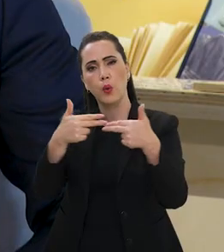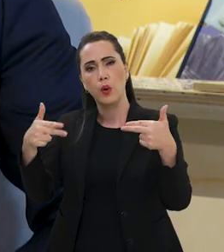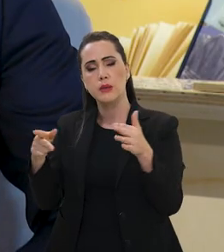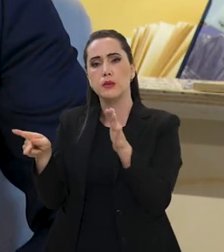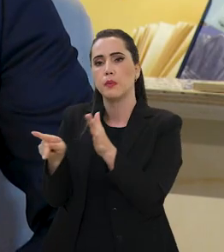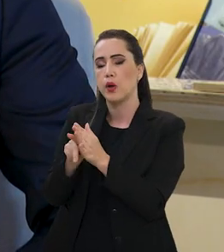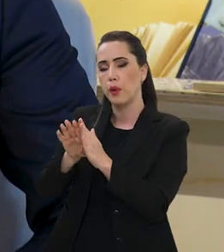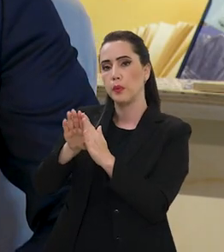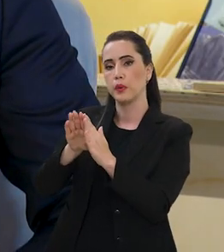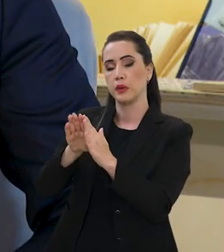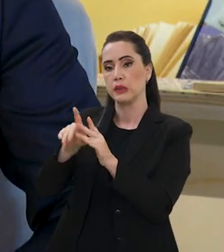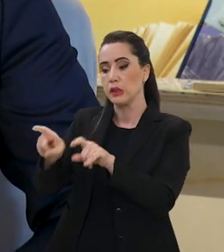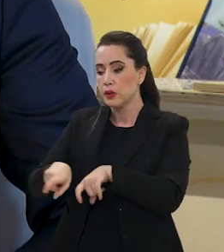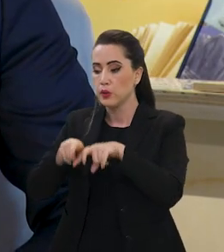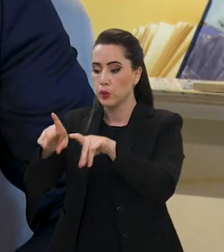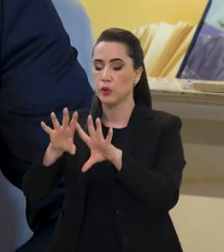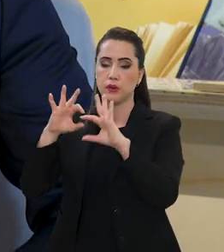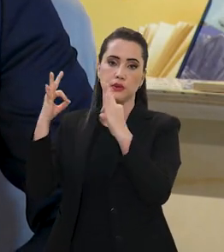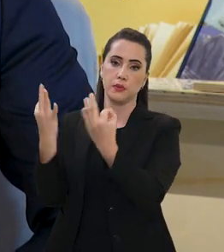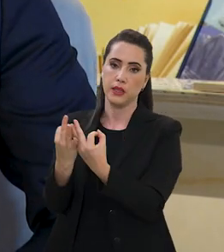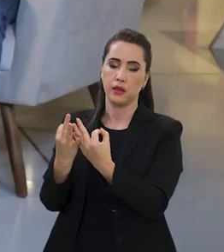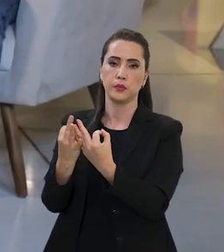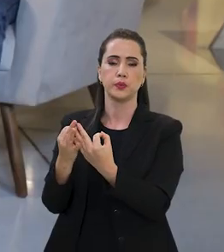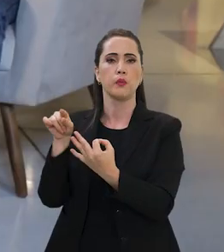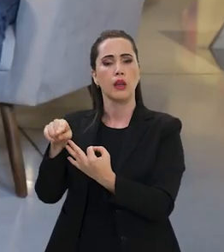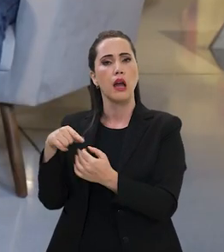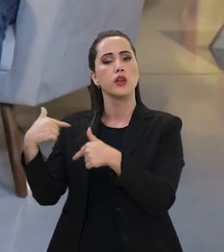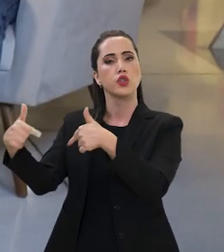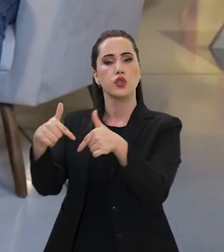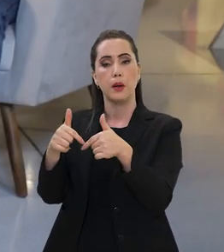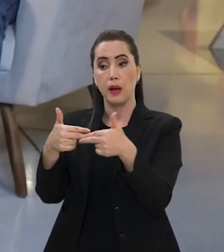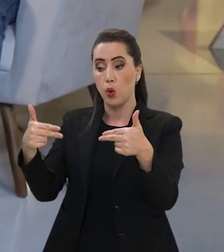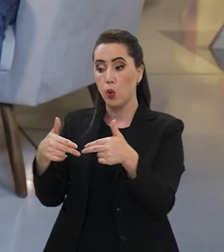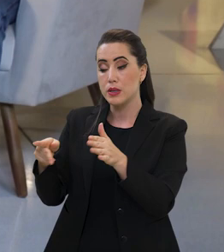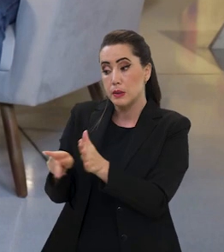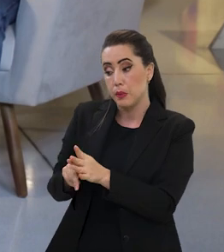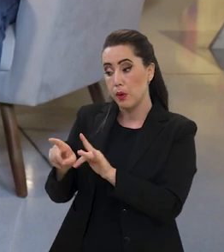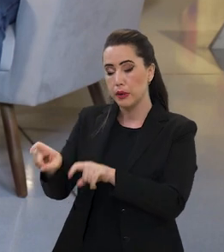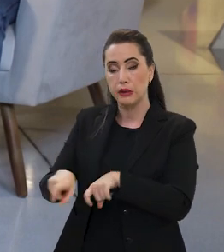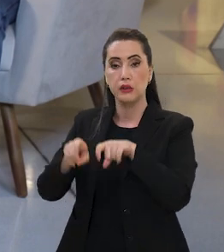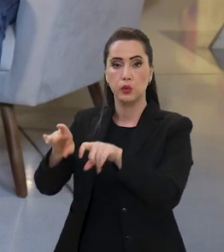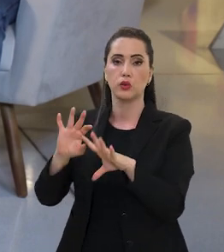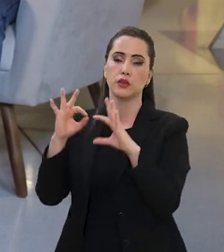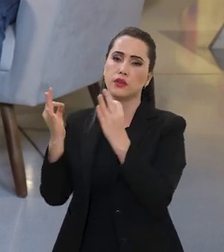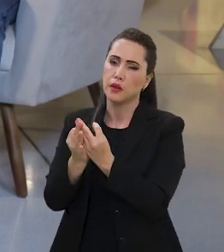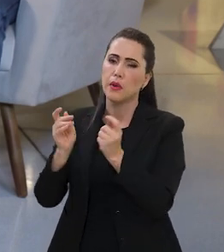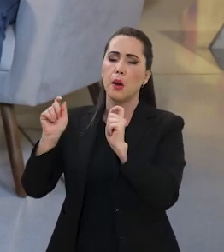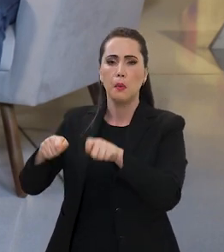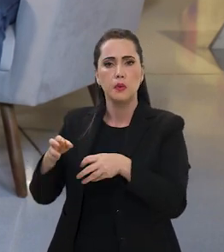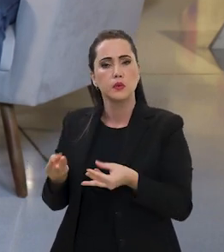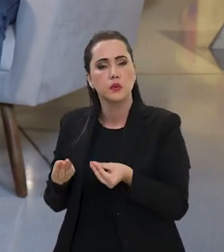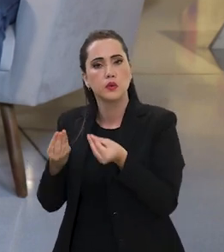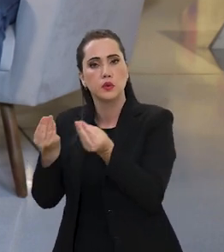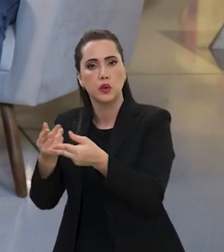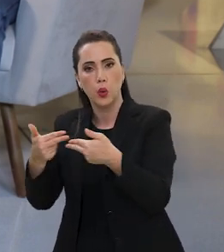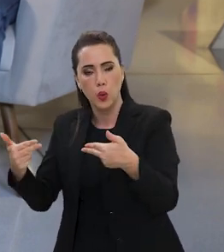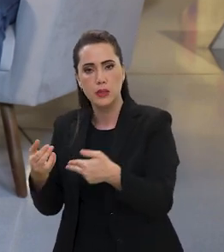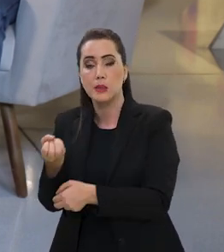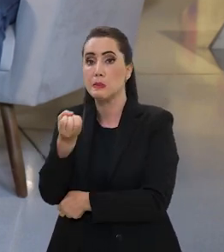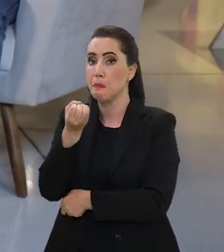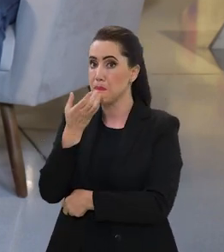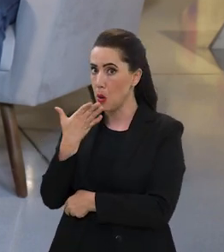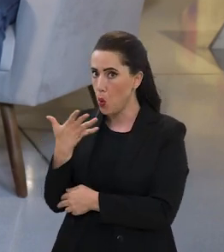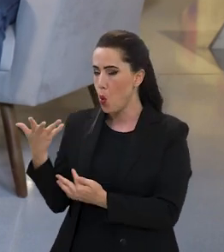ela trabalha com produtos da agricultura familiar, a gente trabalhar com os alimentos da agricultura familiar é uma forma de